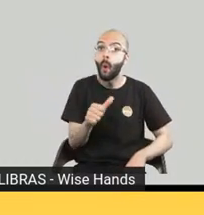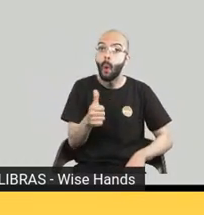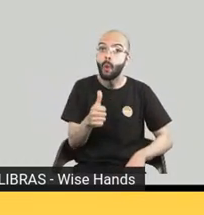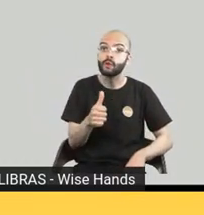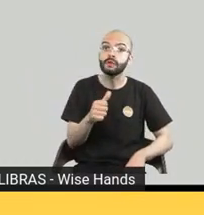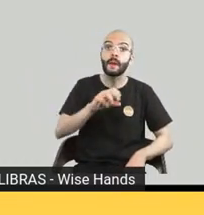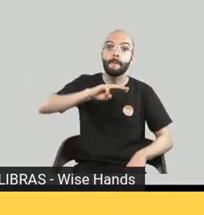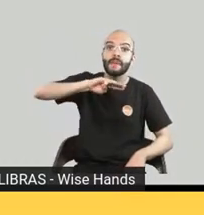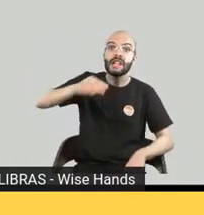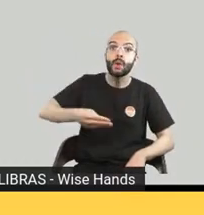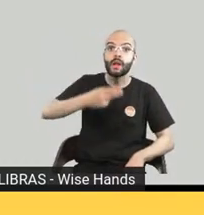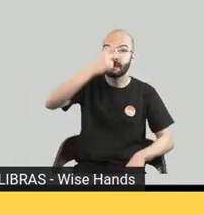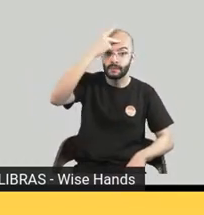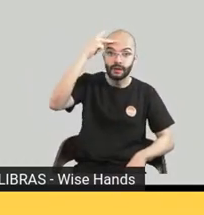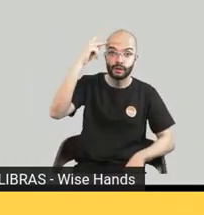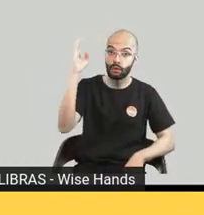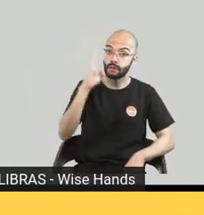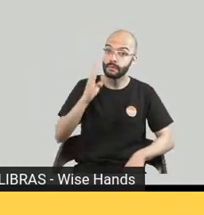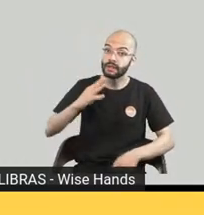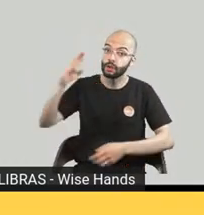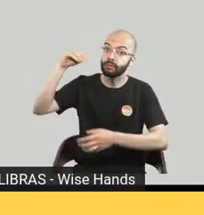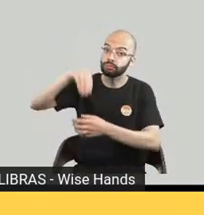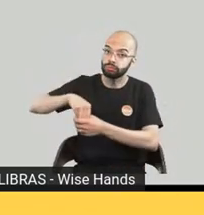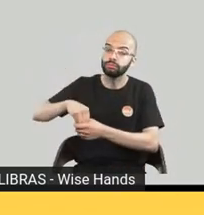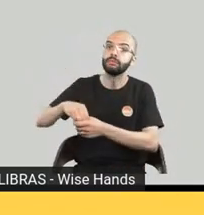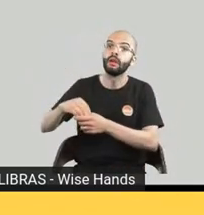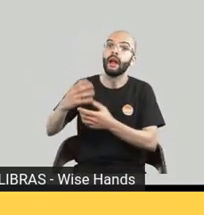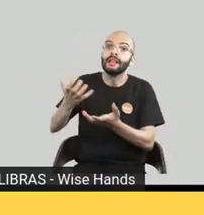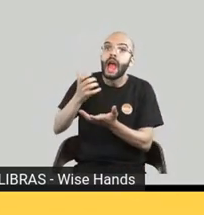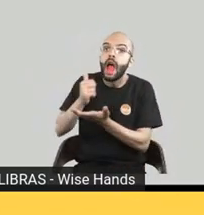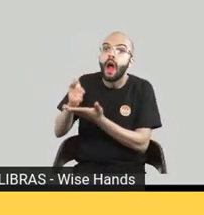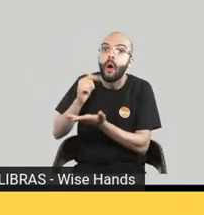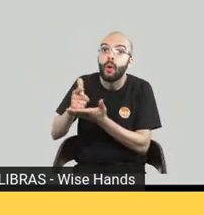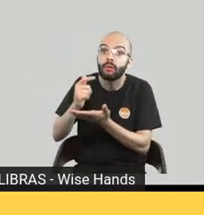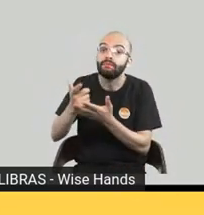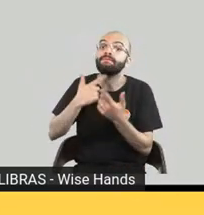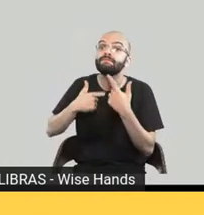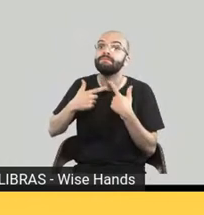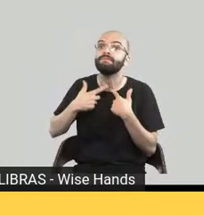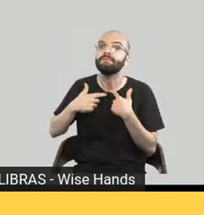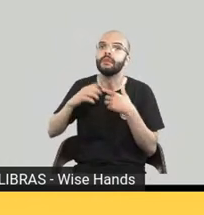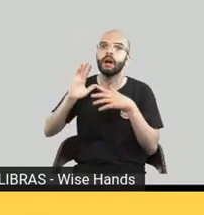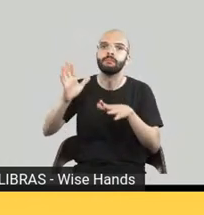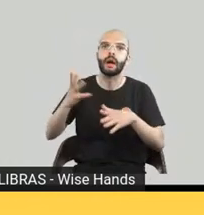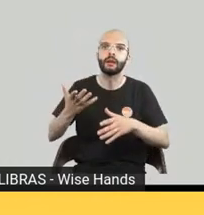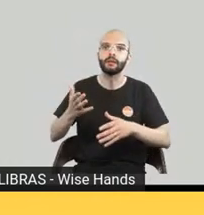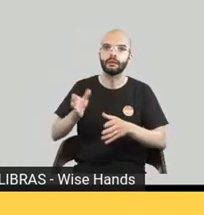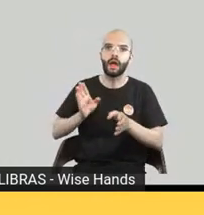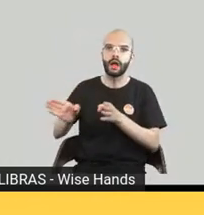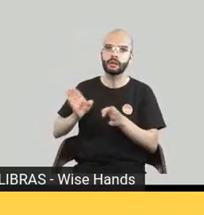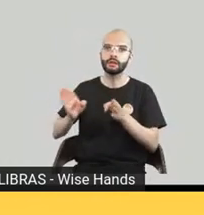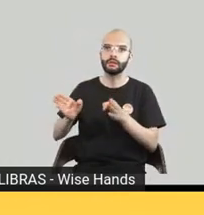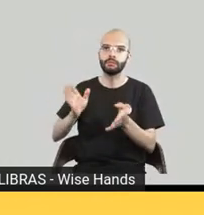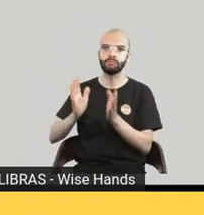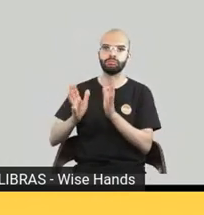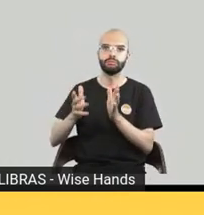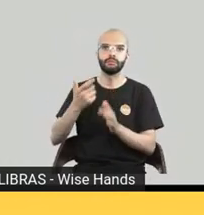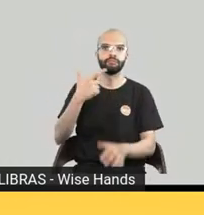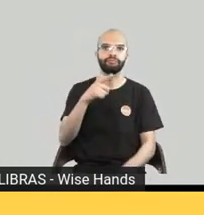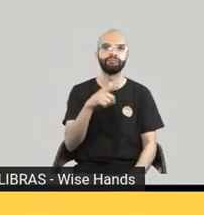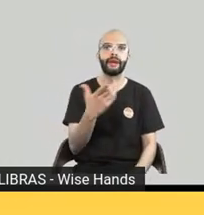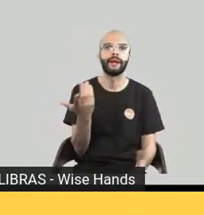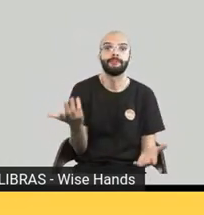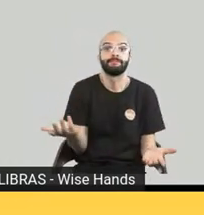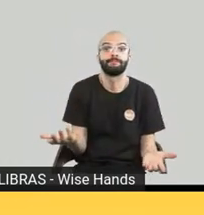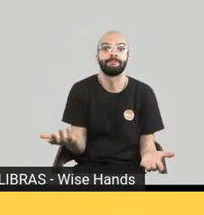produto e simplesmente não pode porque não está acessível então convido a todos que quiser experimentar conhecer a comunidade é um